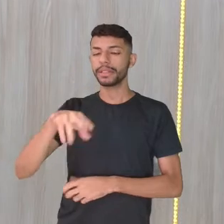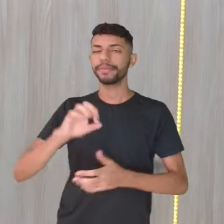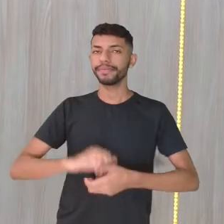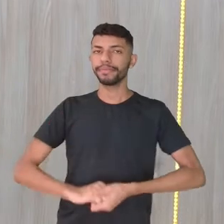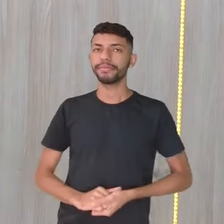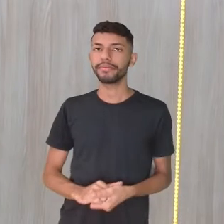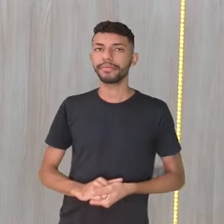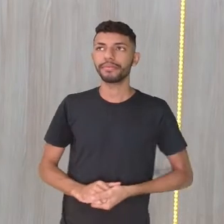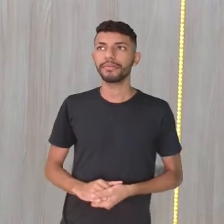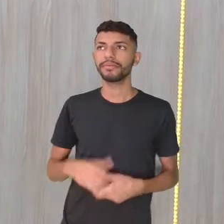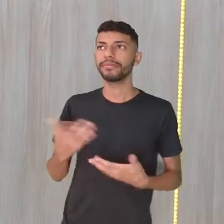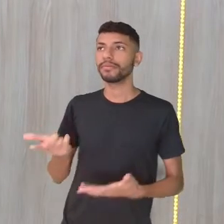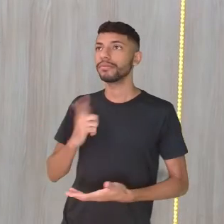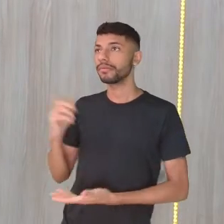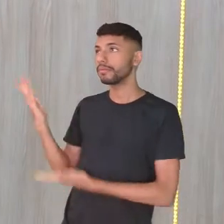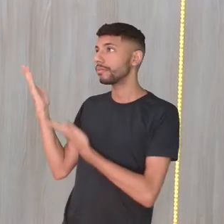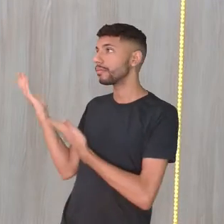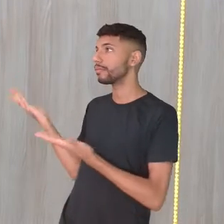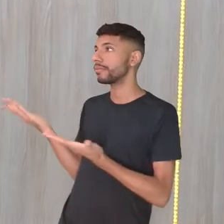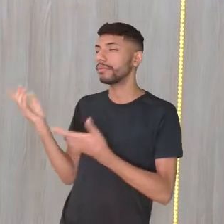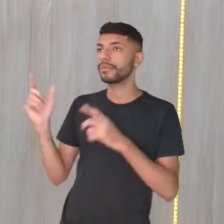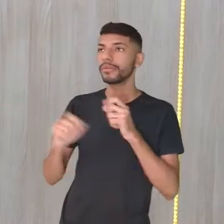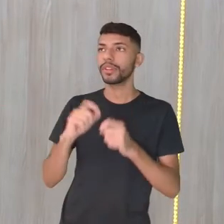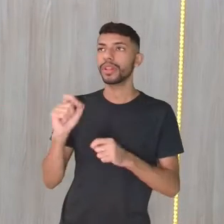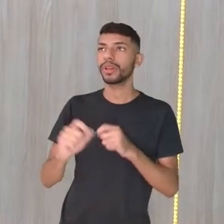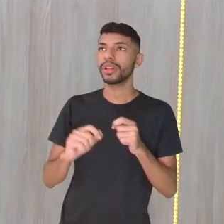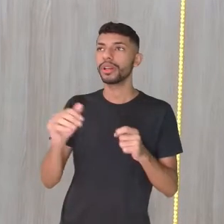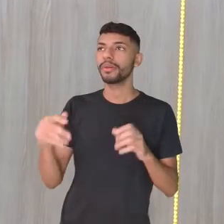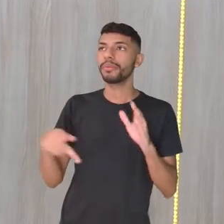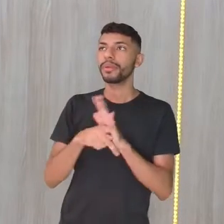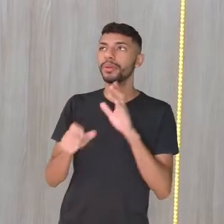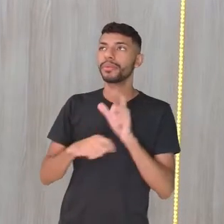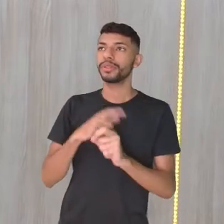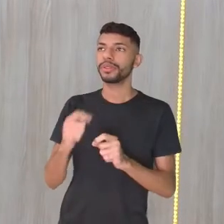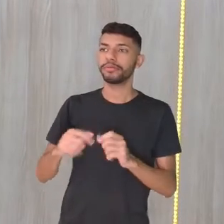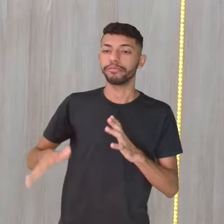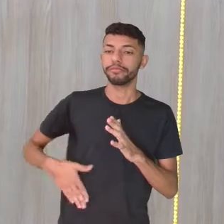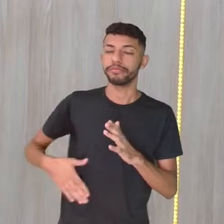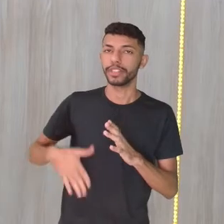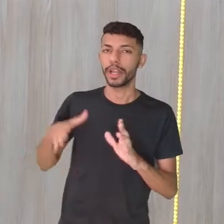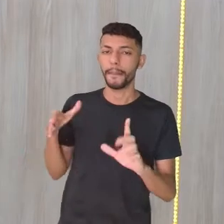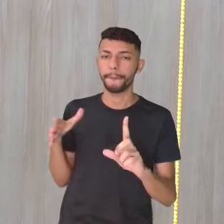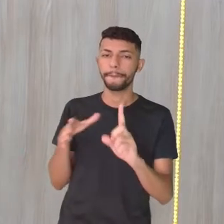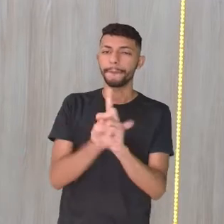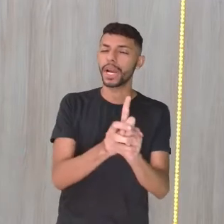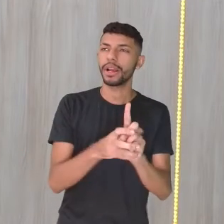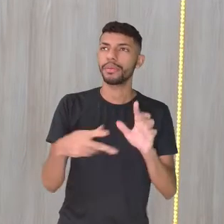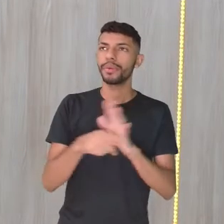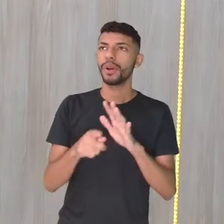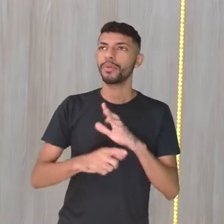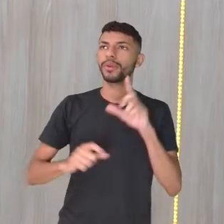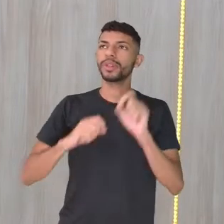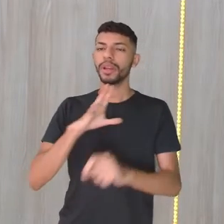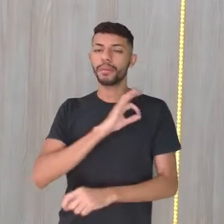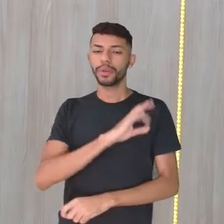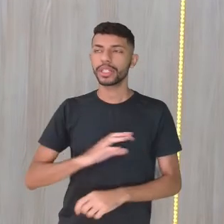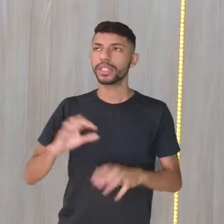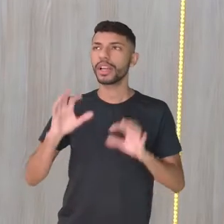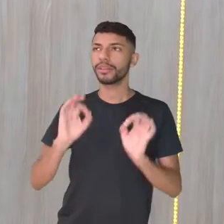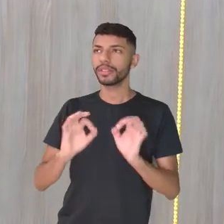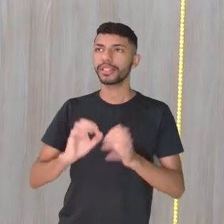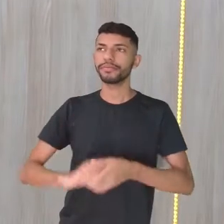repente, uma situação de um bandido sendo pego na botija aí, né? Por policiais de forças